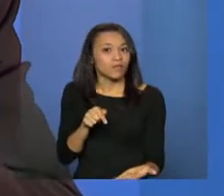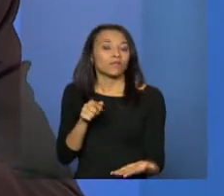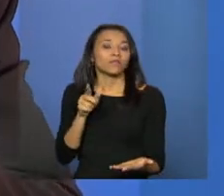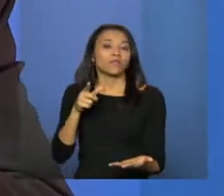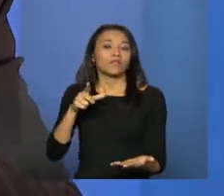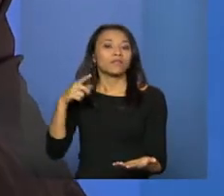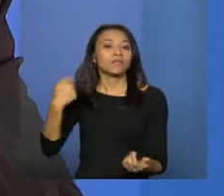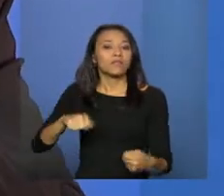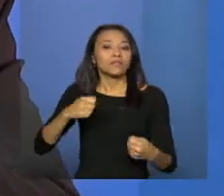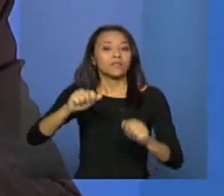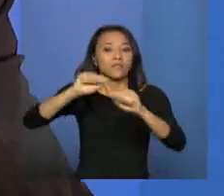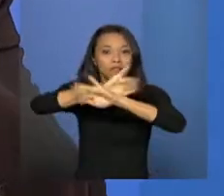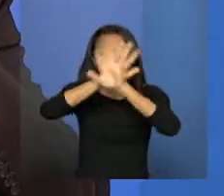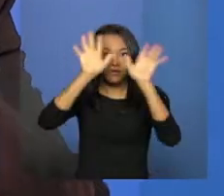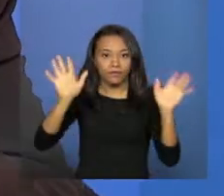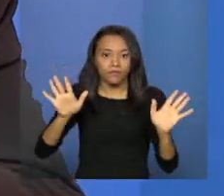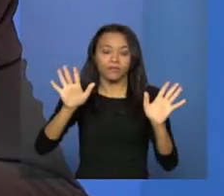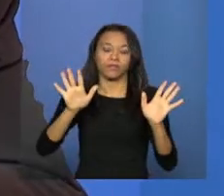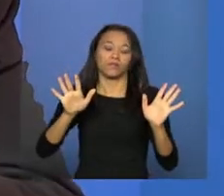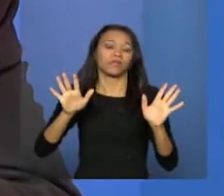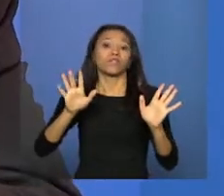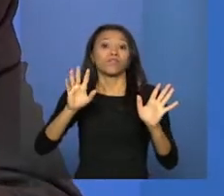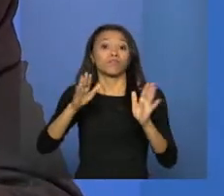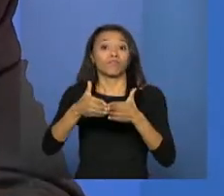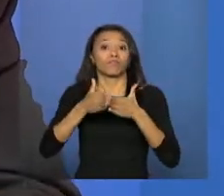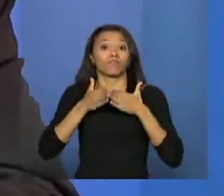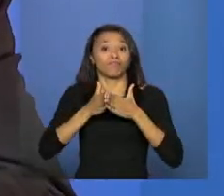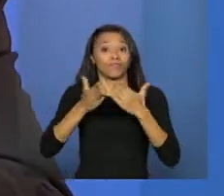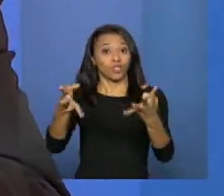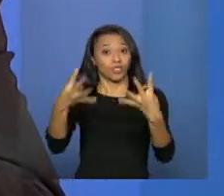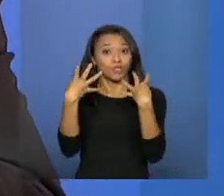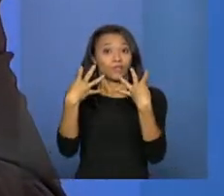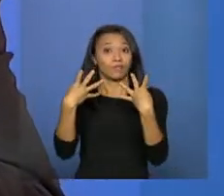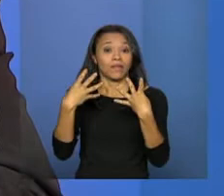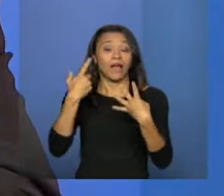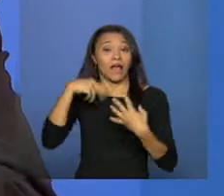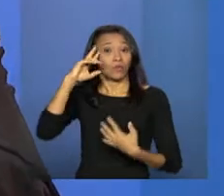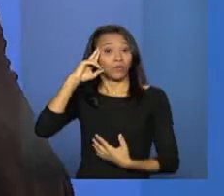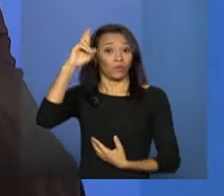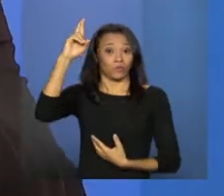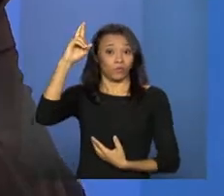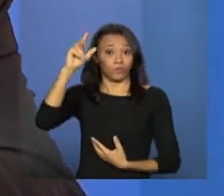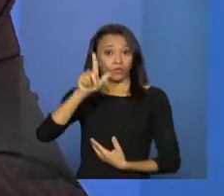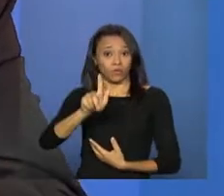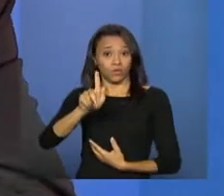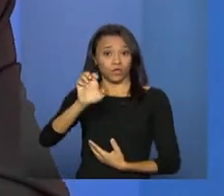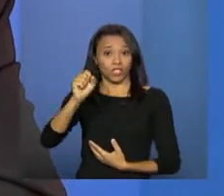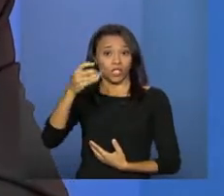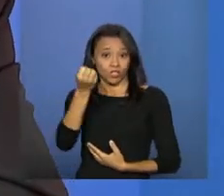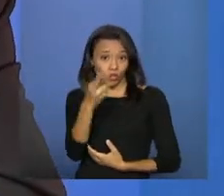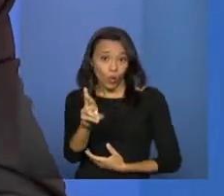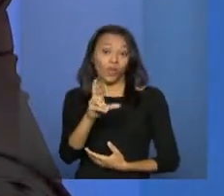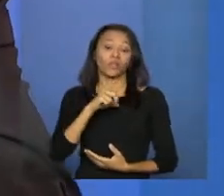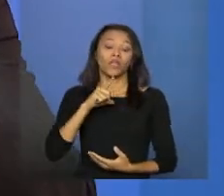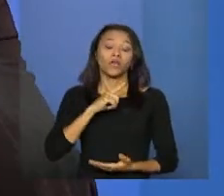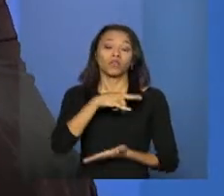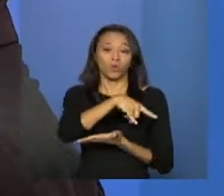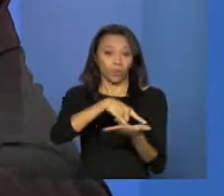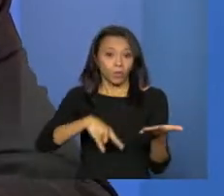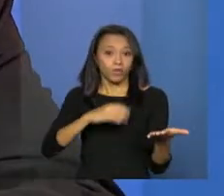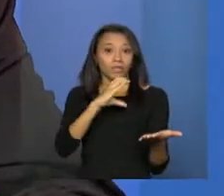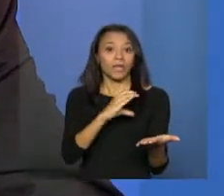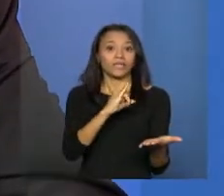essa concepção que está colocada. Chama a atenção dos gestores. O gestor, nós temos uma resolução importante da CIT,